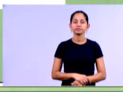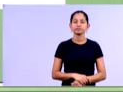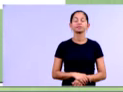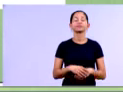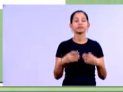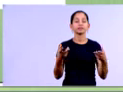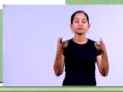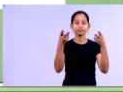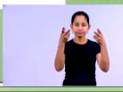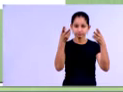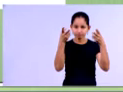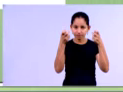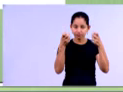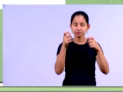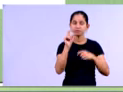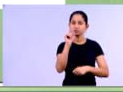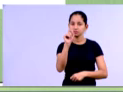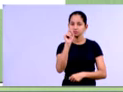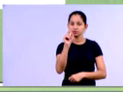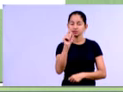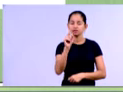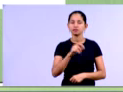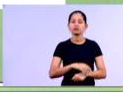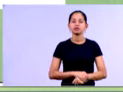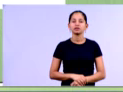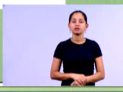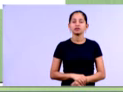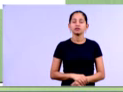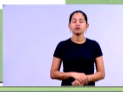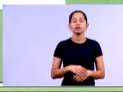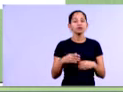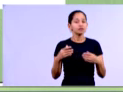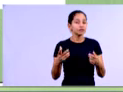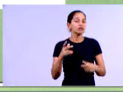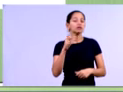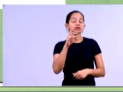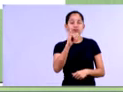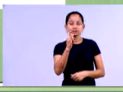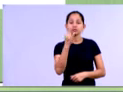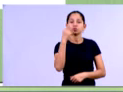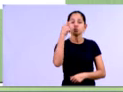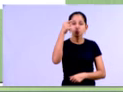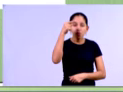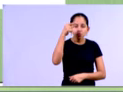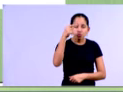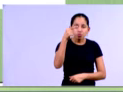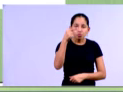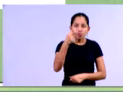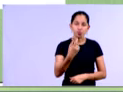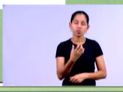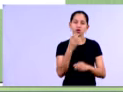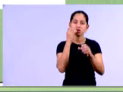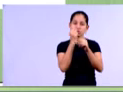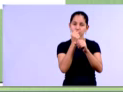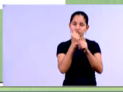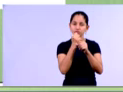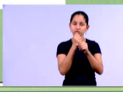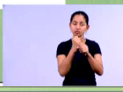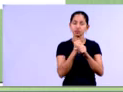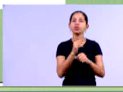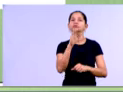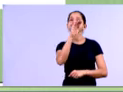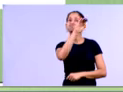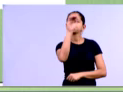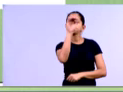Então, observe o seguinte, que se nós pegarmos cada conta dessa do ativo, né, aqui do grupo do ativo,